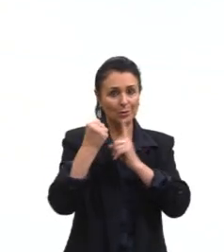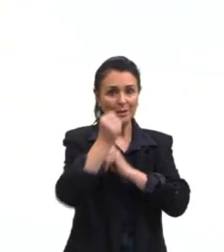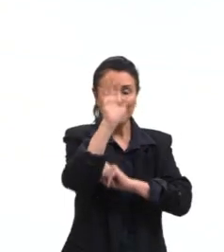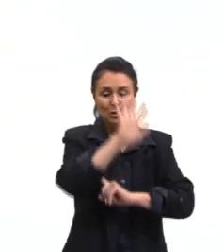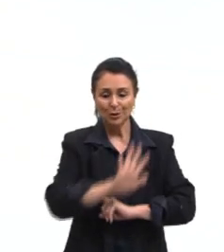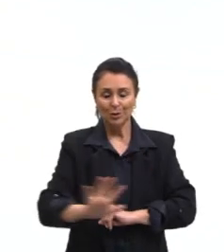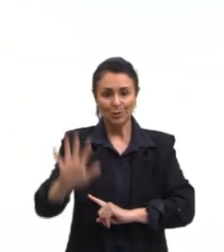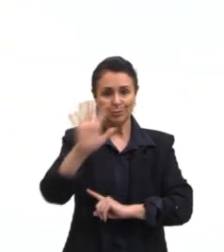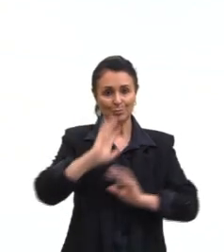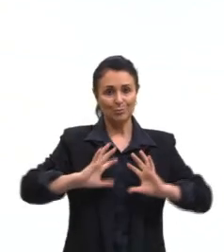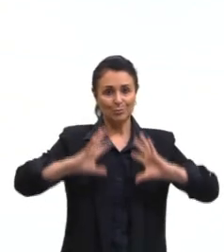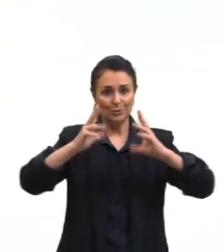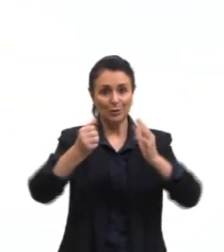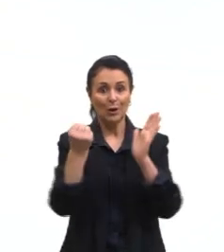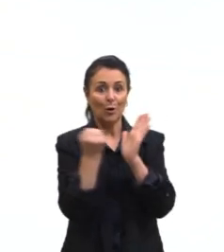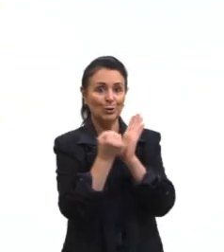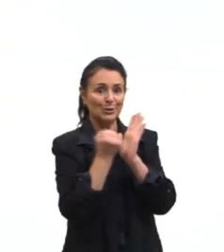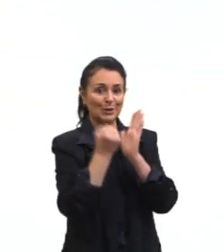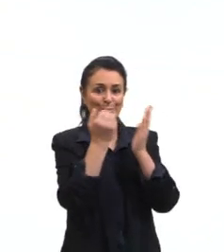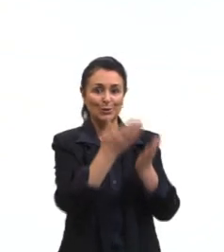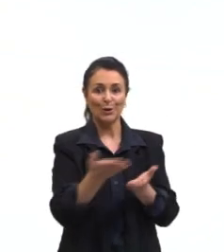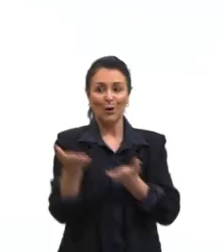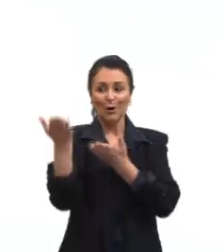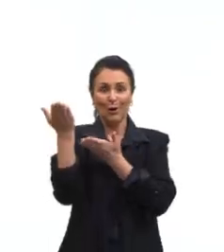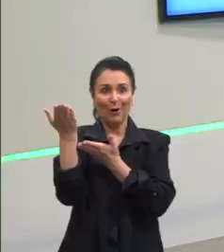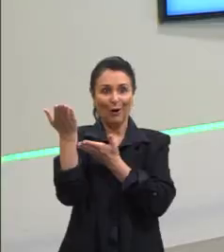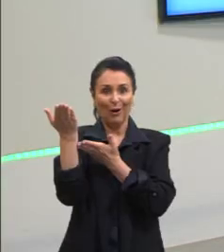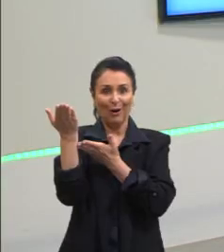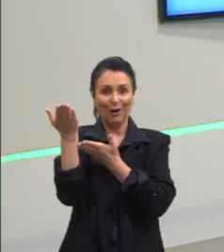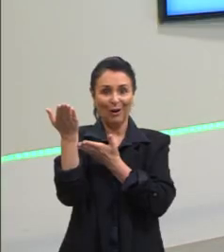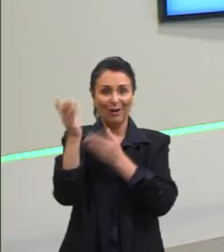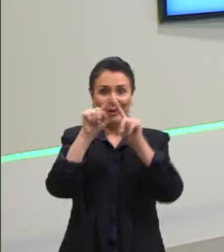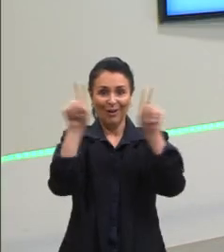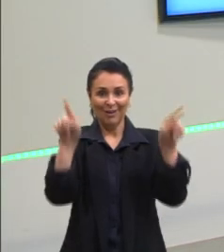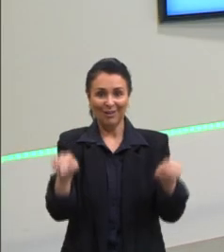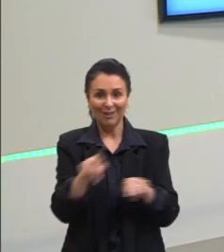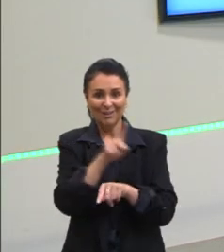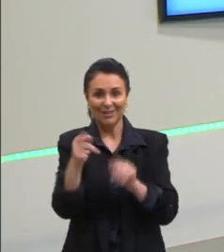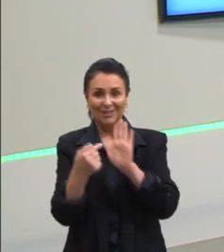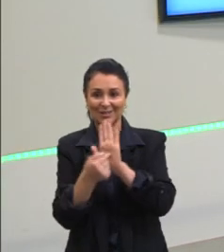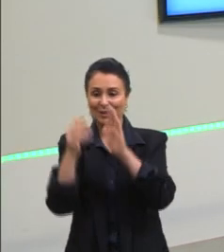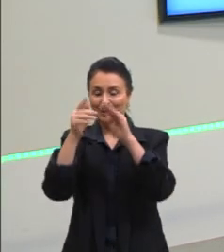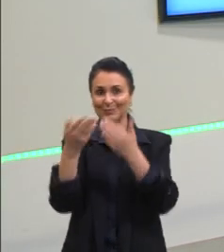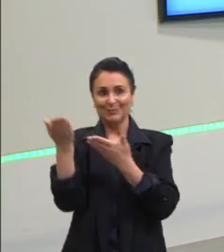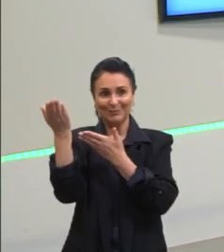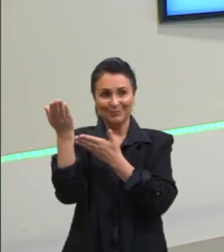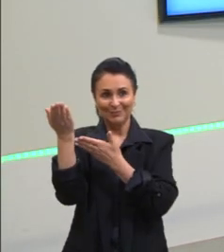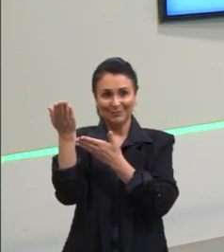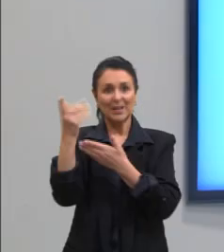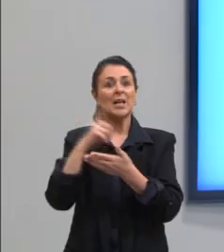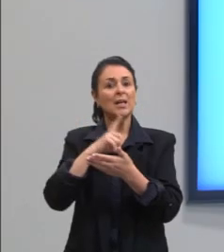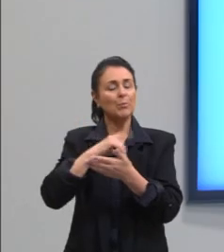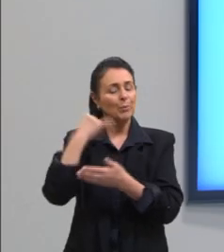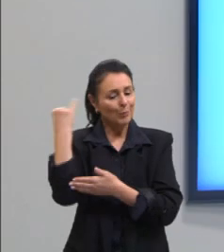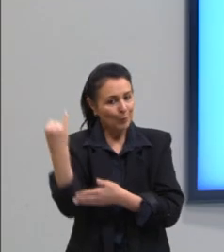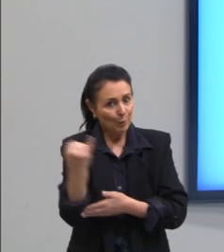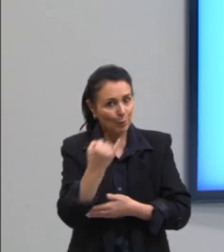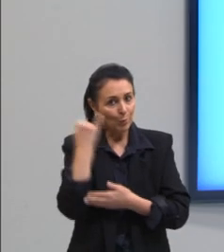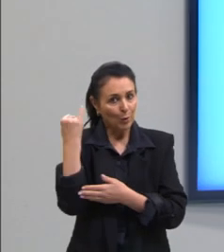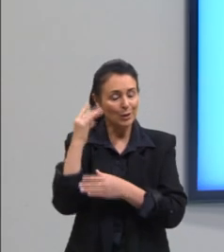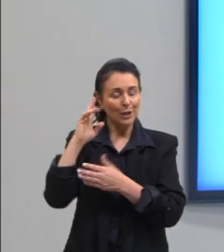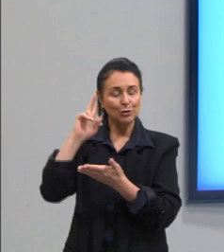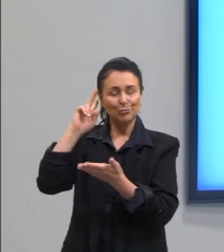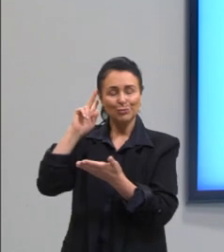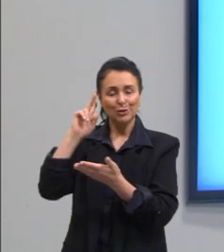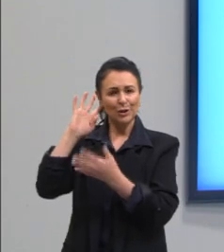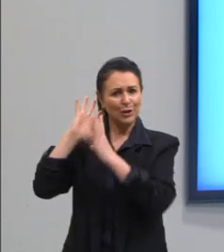alguns símbolos são esses, são símbolos lógicos, eu não vou falar sobre cada um, eu já falei em outra aula, mas é importante a gente salientar que a evolução,